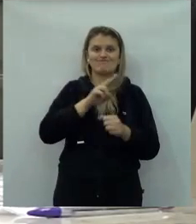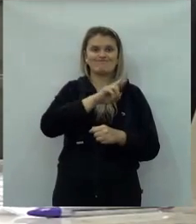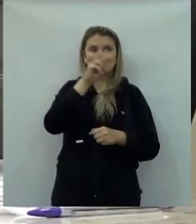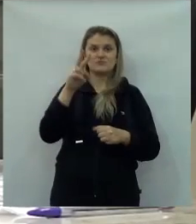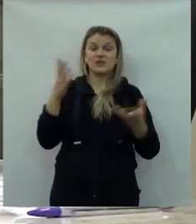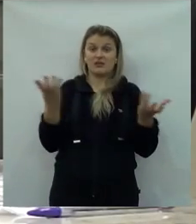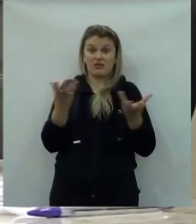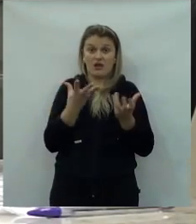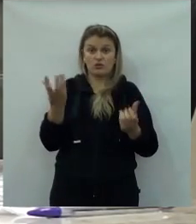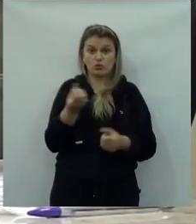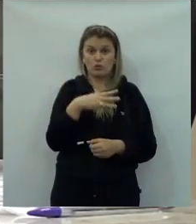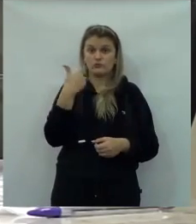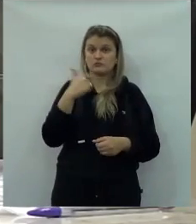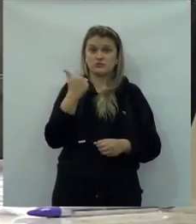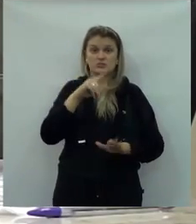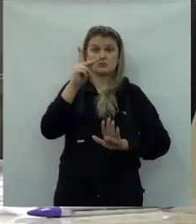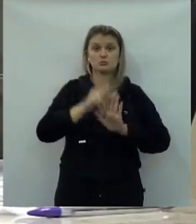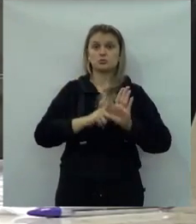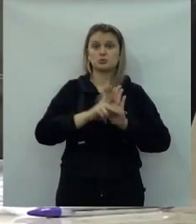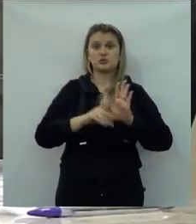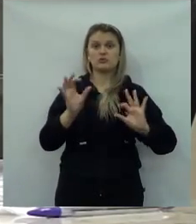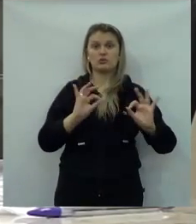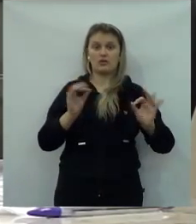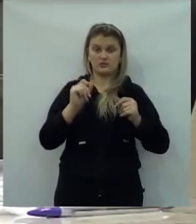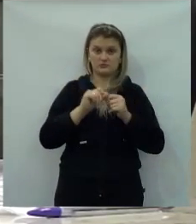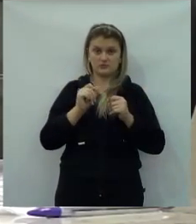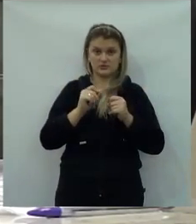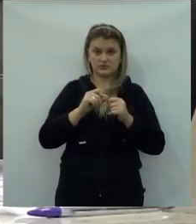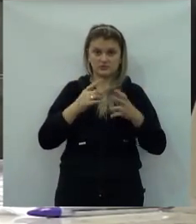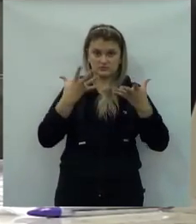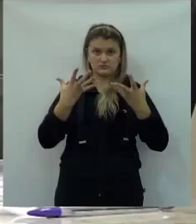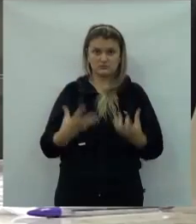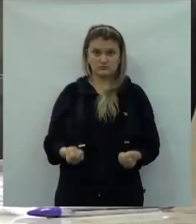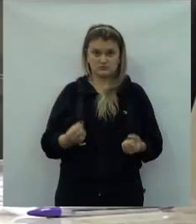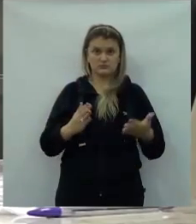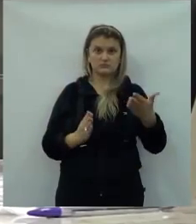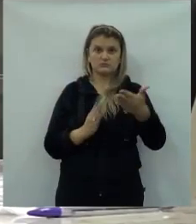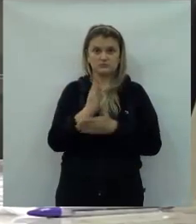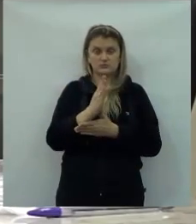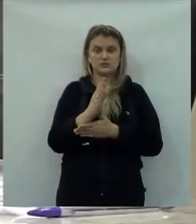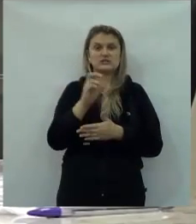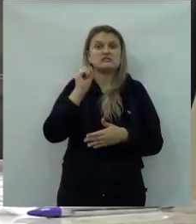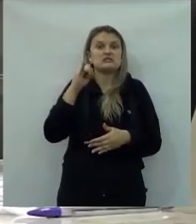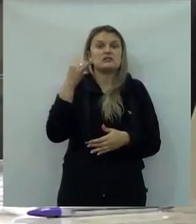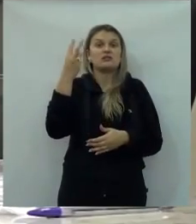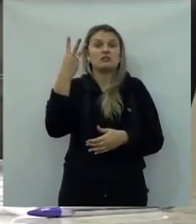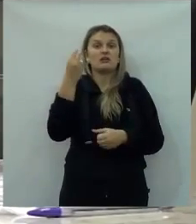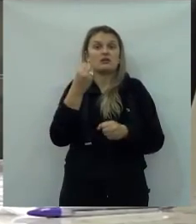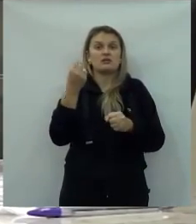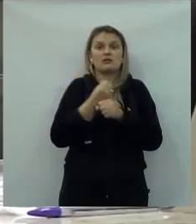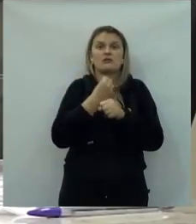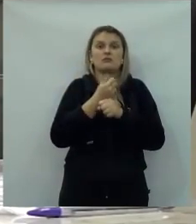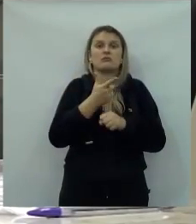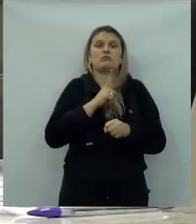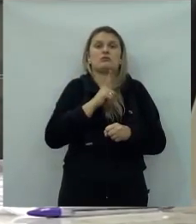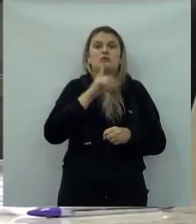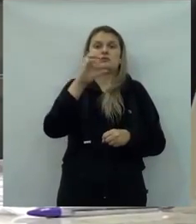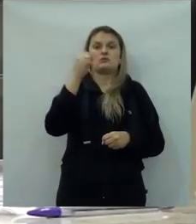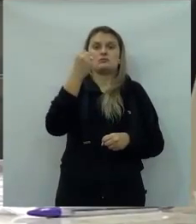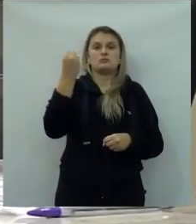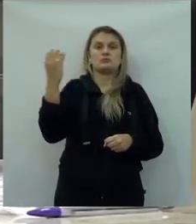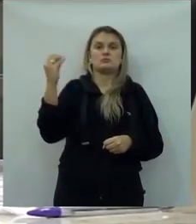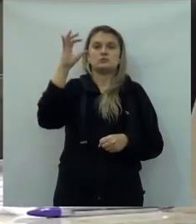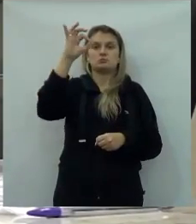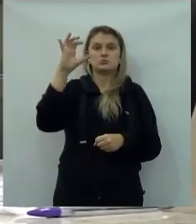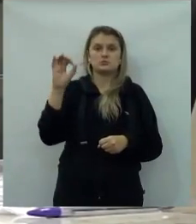e esgoto de União da Vitória. Eles simplesmente queriam renovar sem um projeto igual existe agora que nós aprovamos, que a longo prazo, mesmo que seja